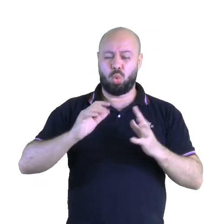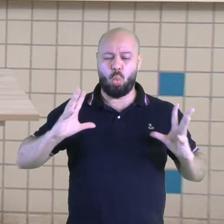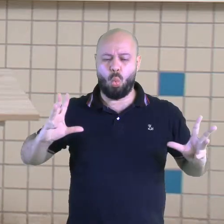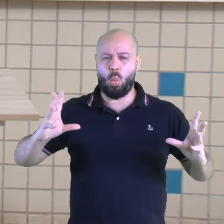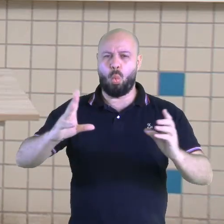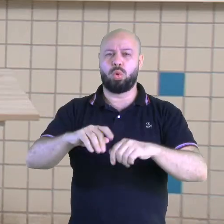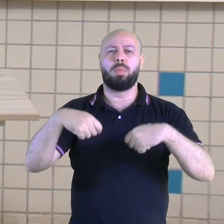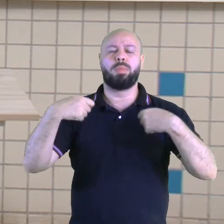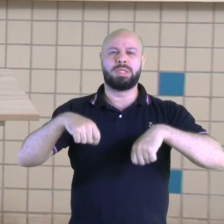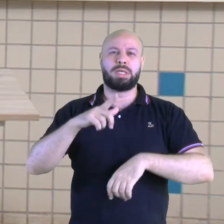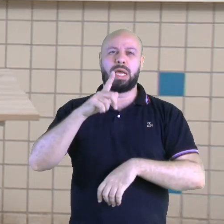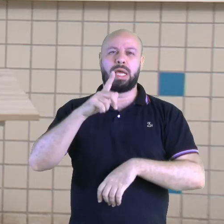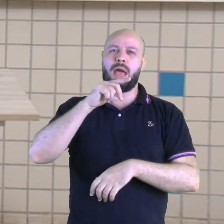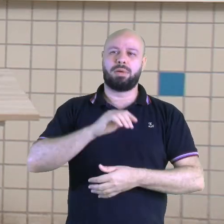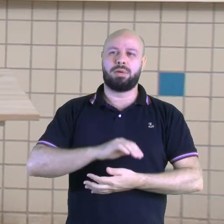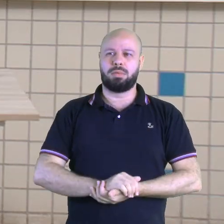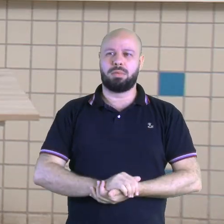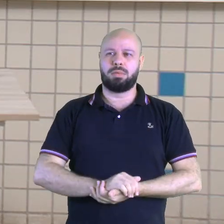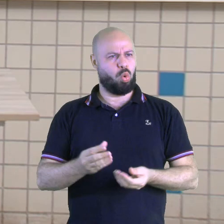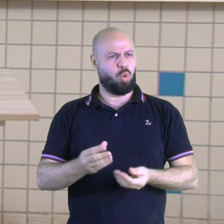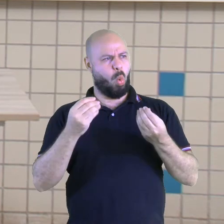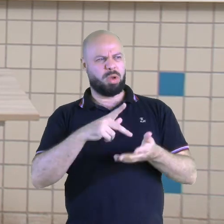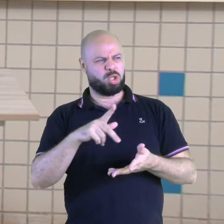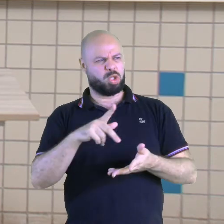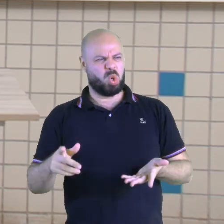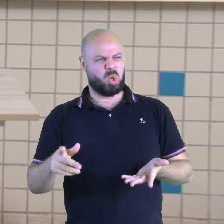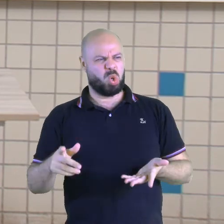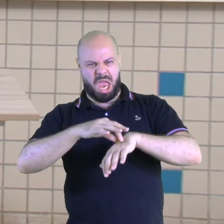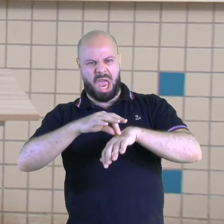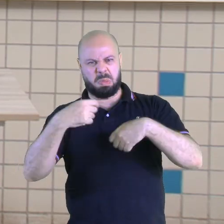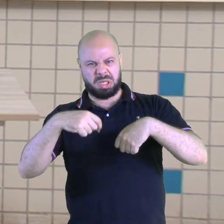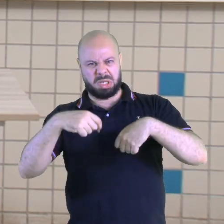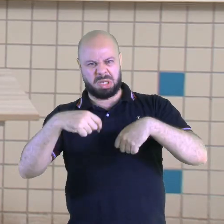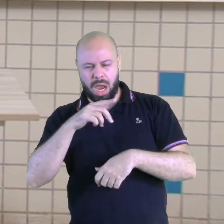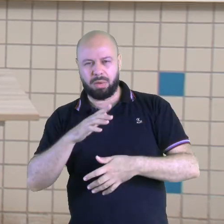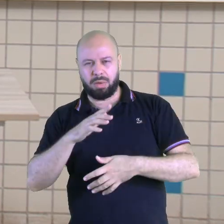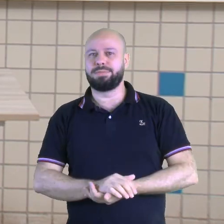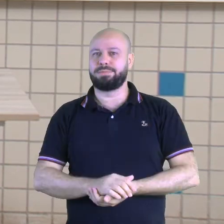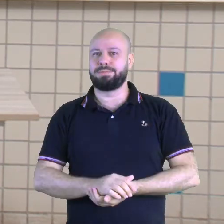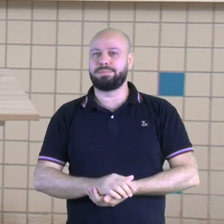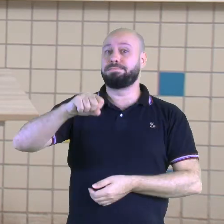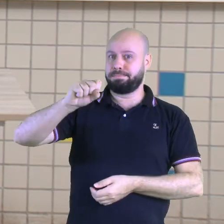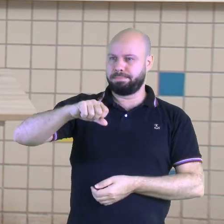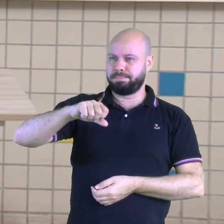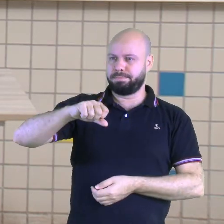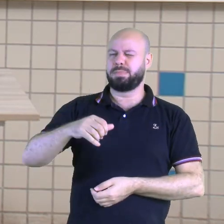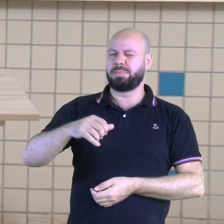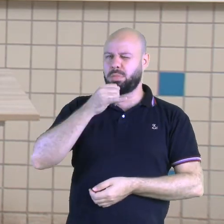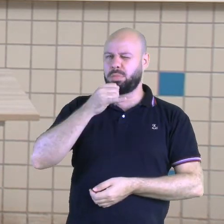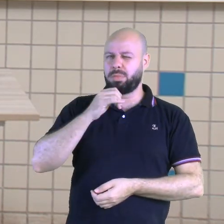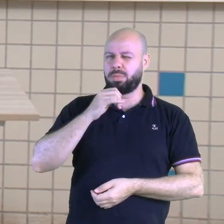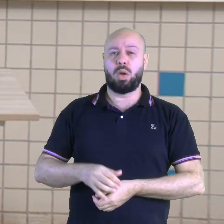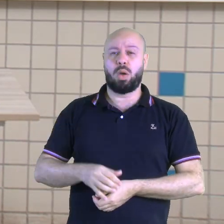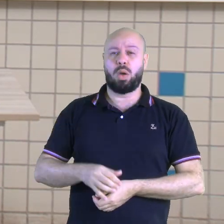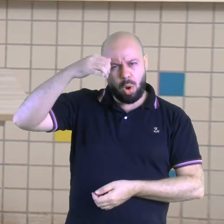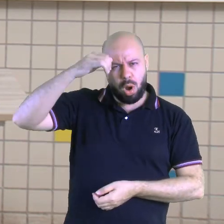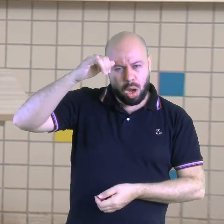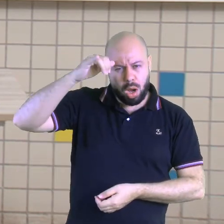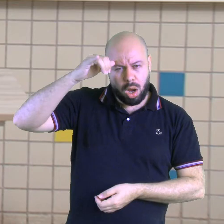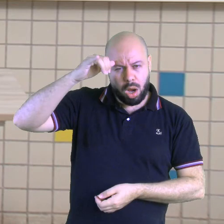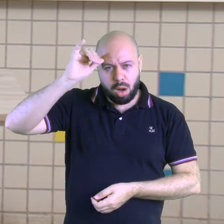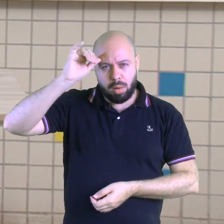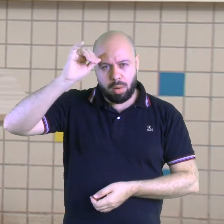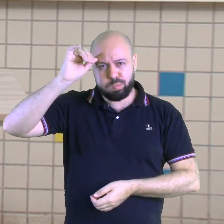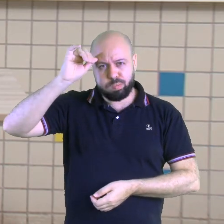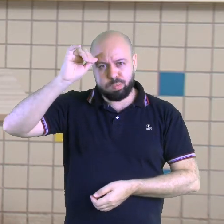trouxe. Ah, professora, mas como assim produzir carne? Sim, porque, por exemplo, o gado. Até ele ficar no